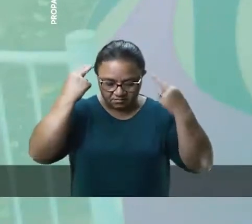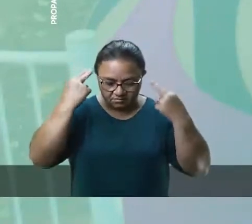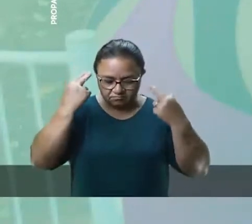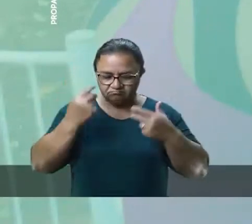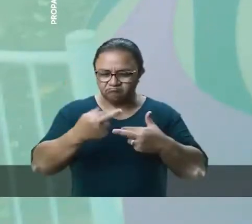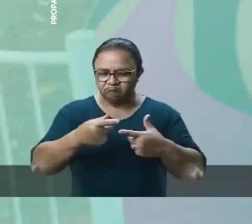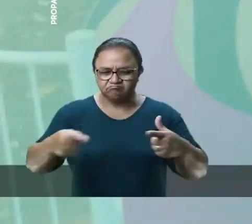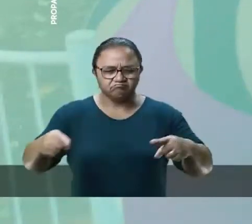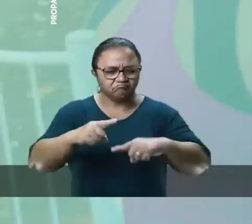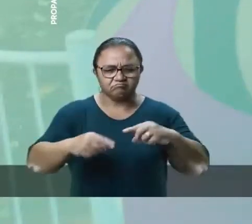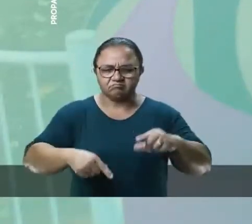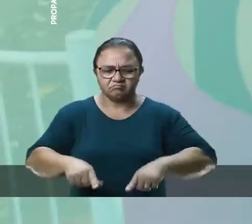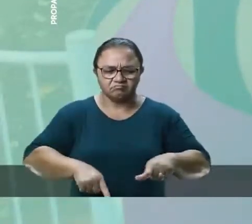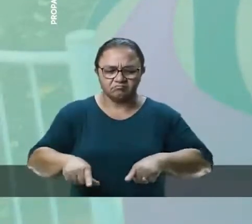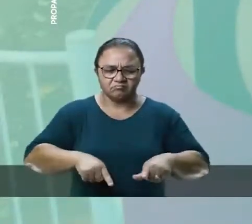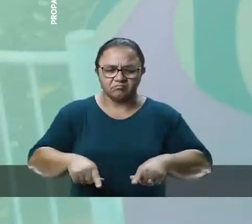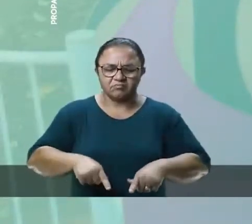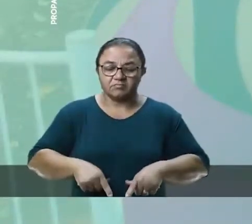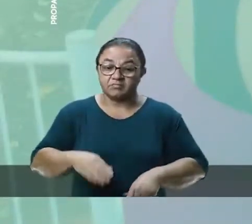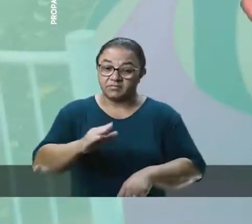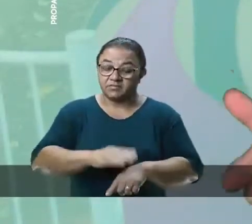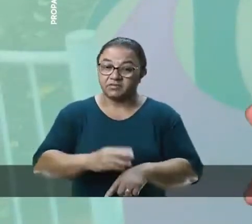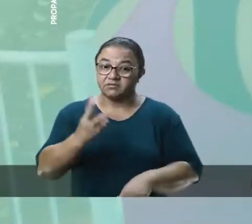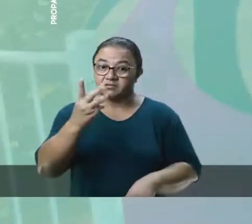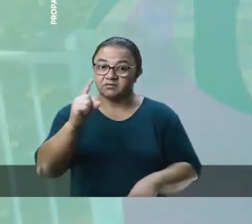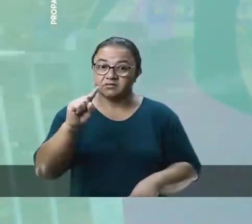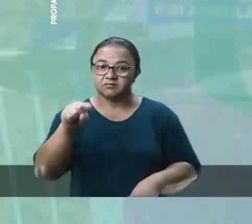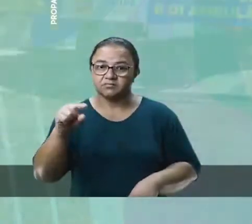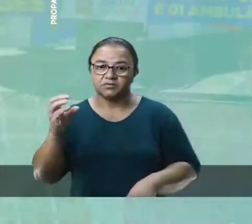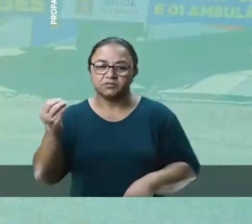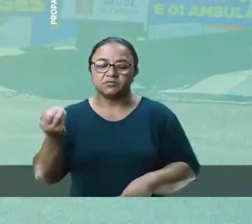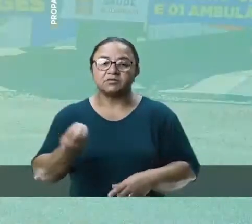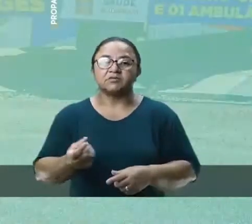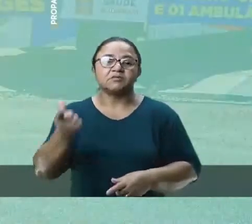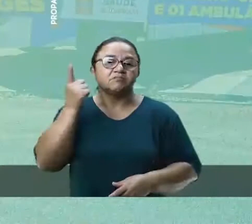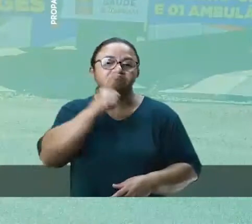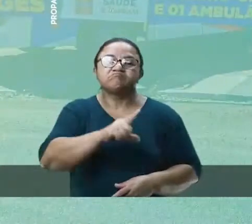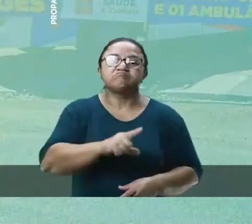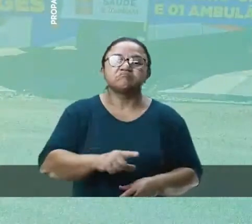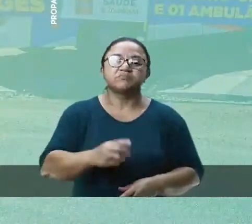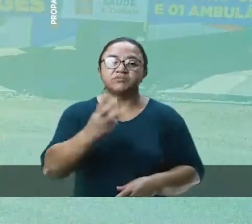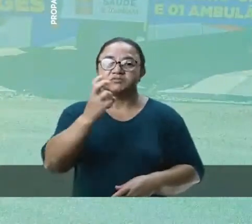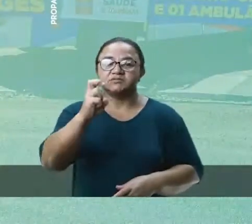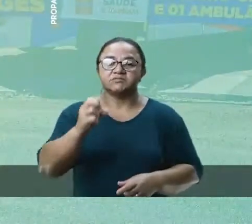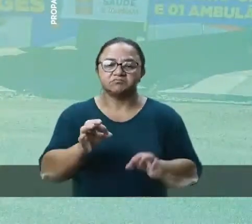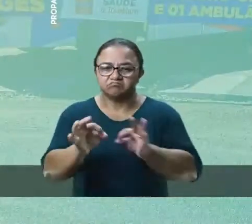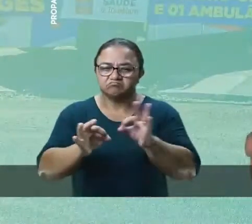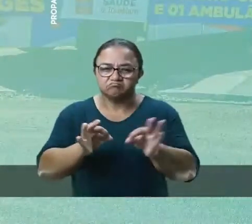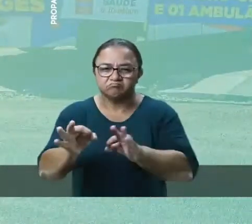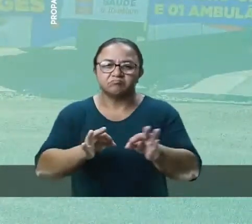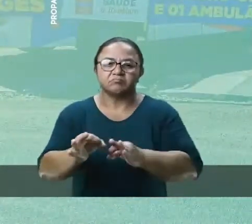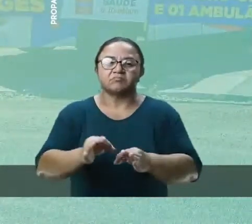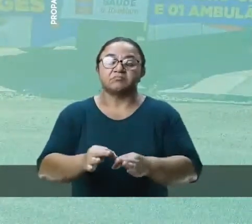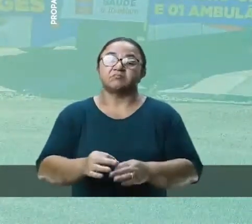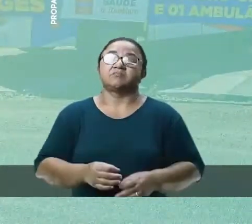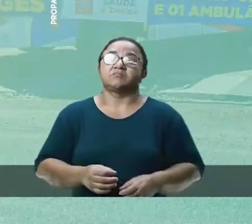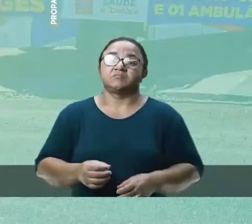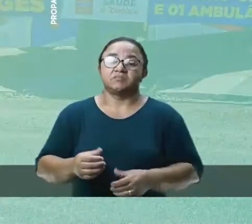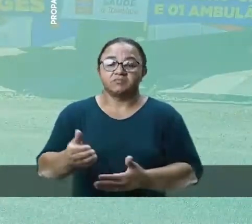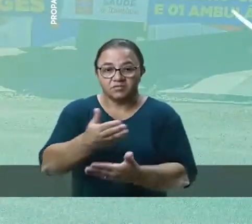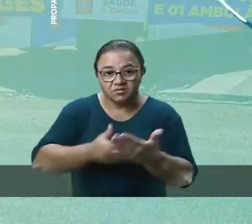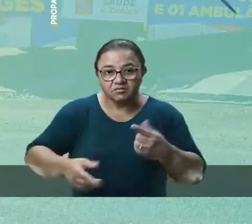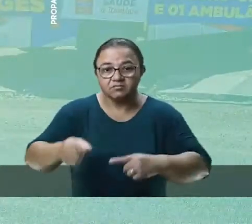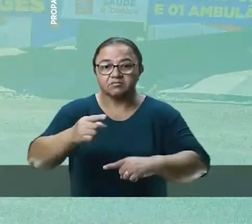uma gama de serviços. Realizamos mais de três mil atendimentos. Conquistamos quase cinco milhões emendas, a maior parte delas,